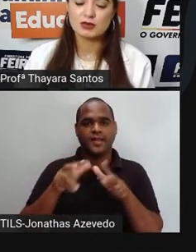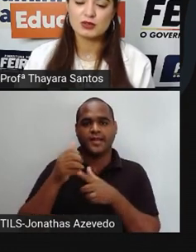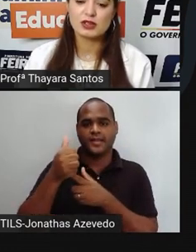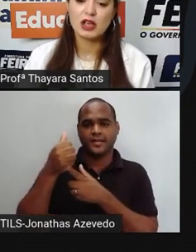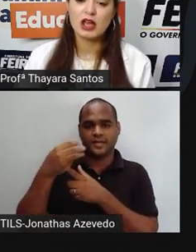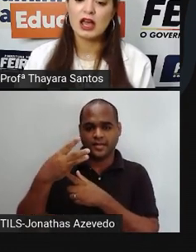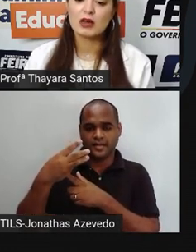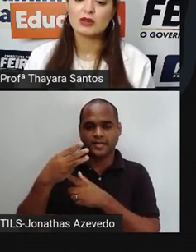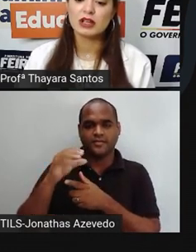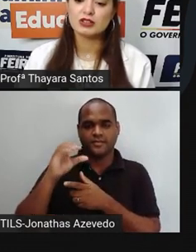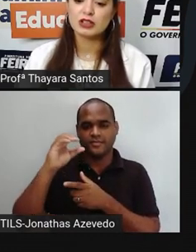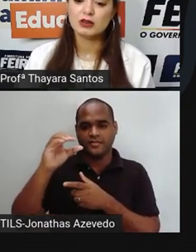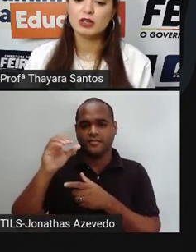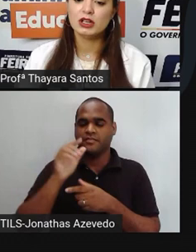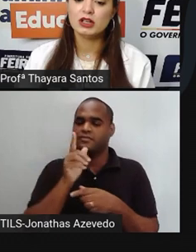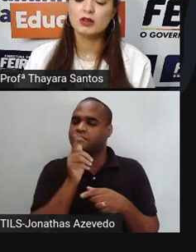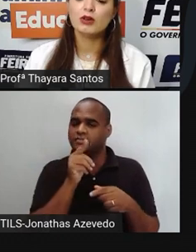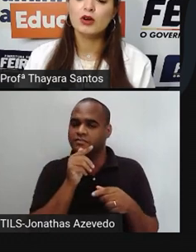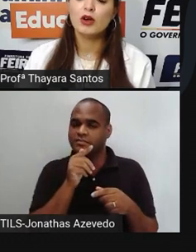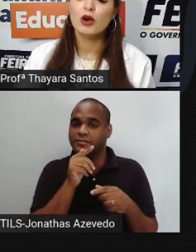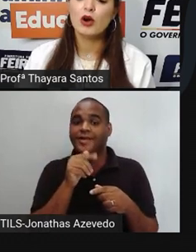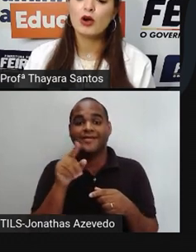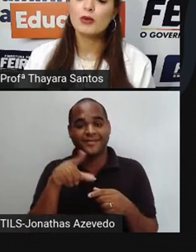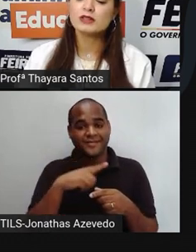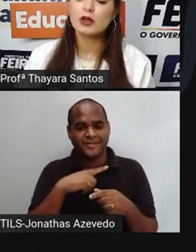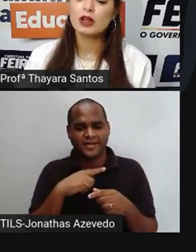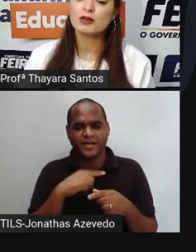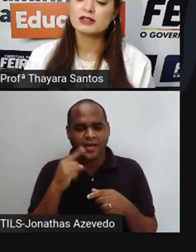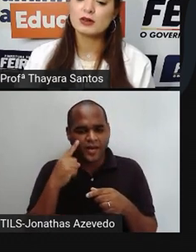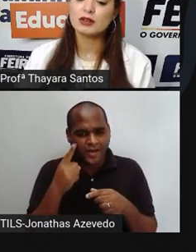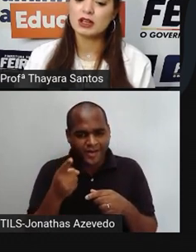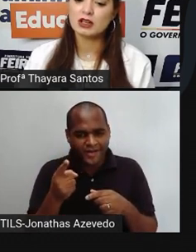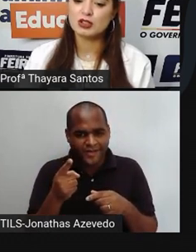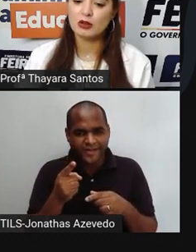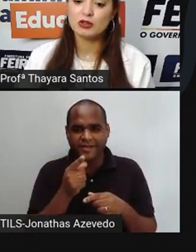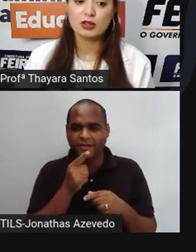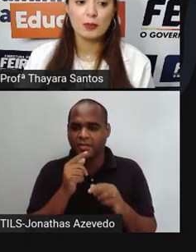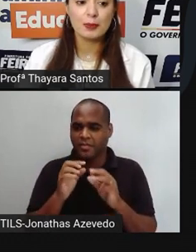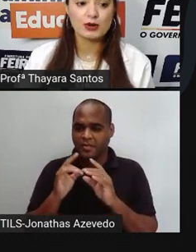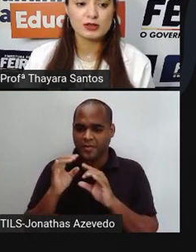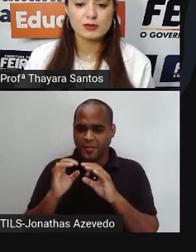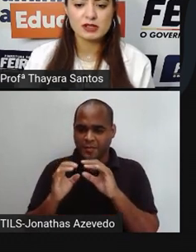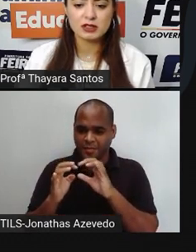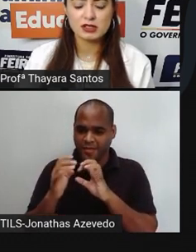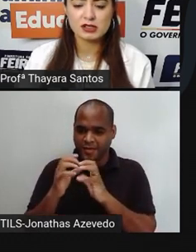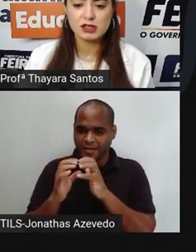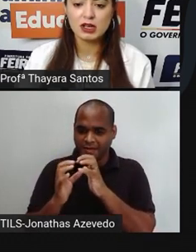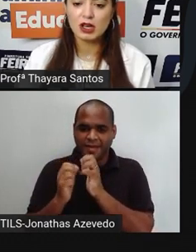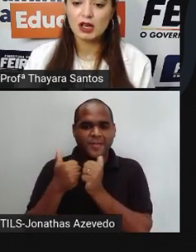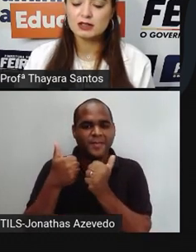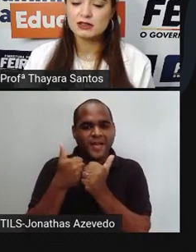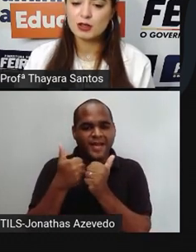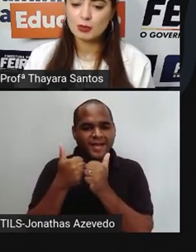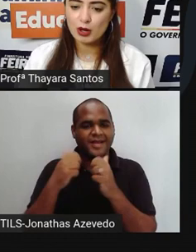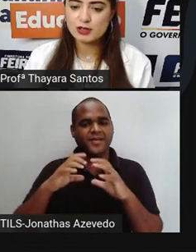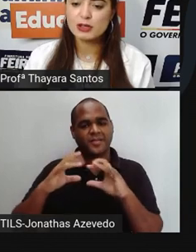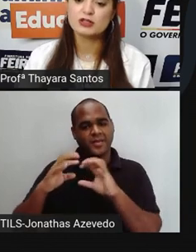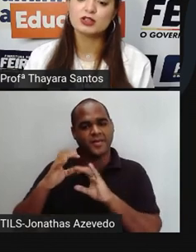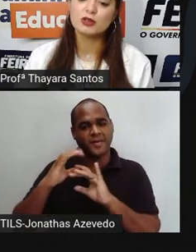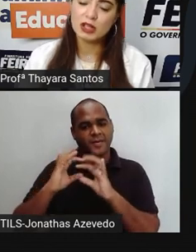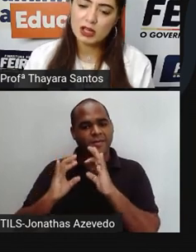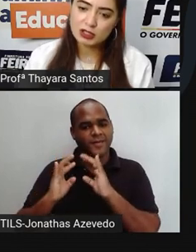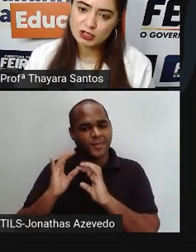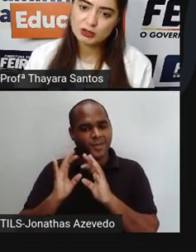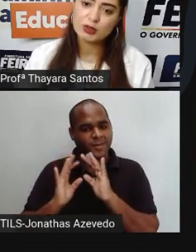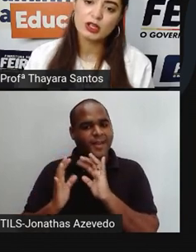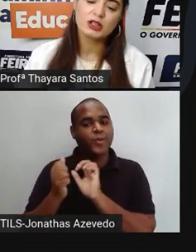Celsius. A água está em estado líquido. Ó como as moléculas estão interagindo, estão próximas entre si. Elas estão próximas